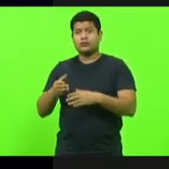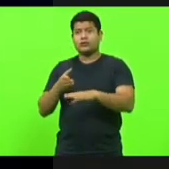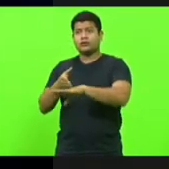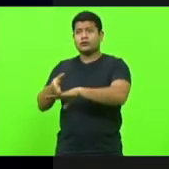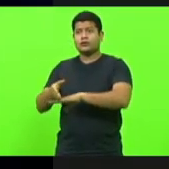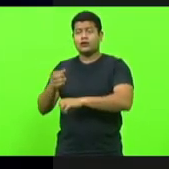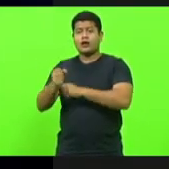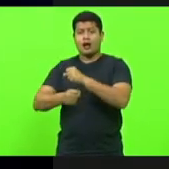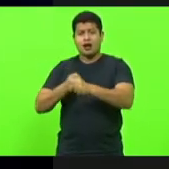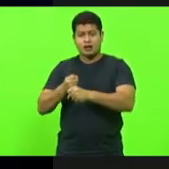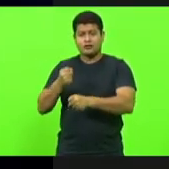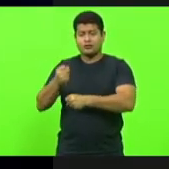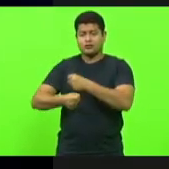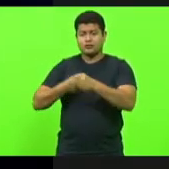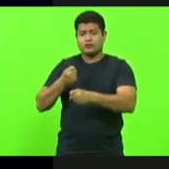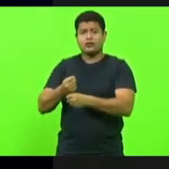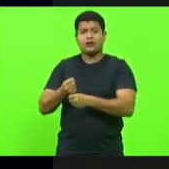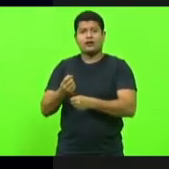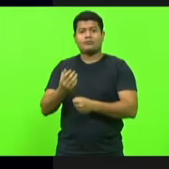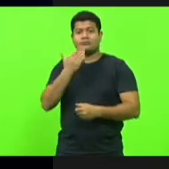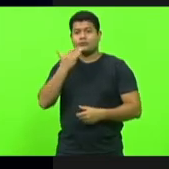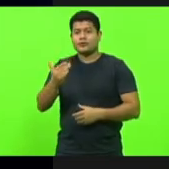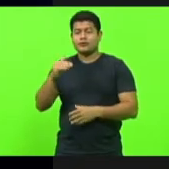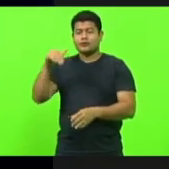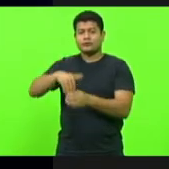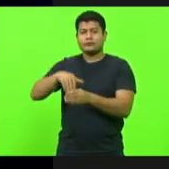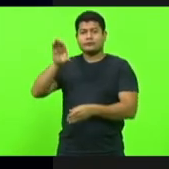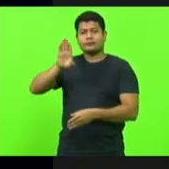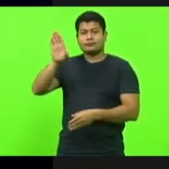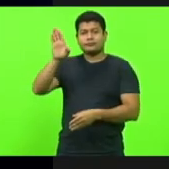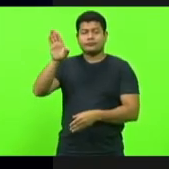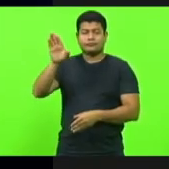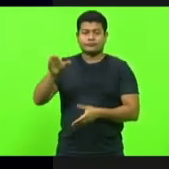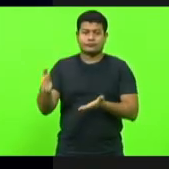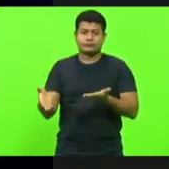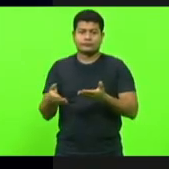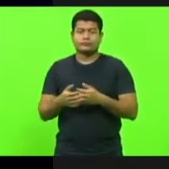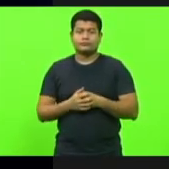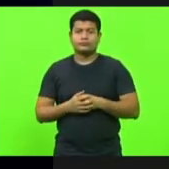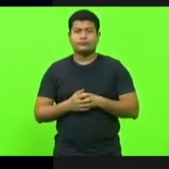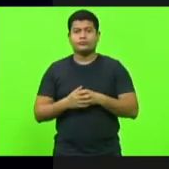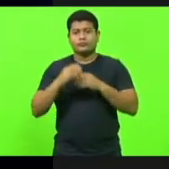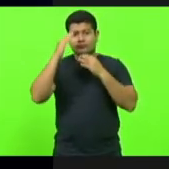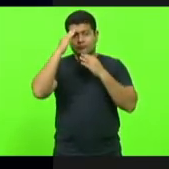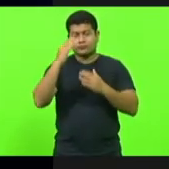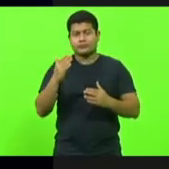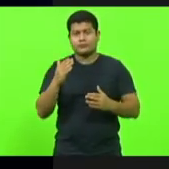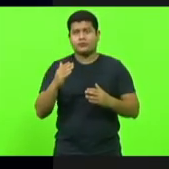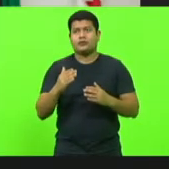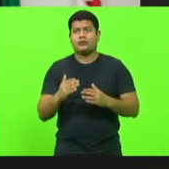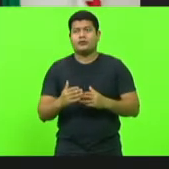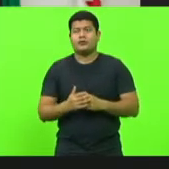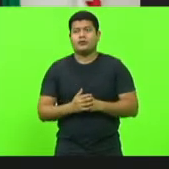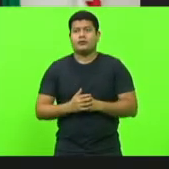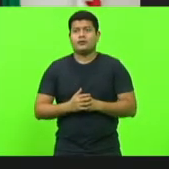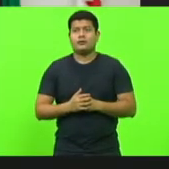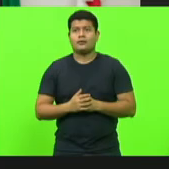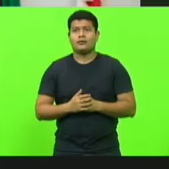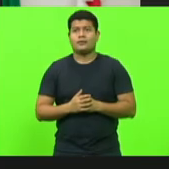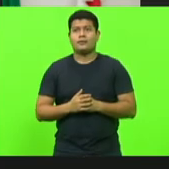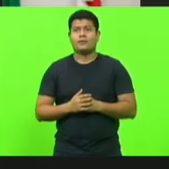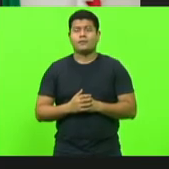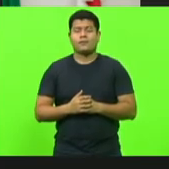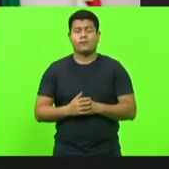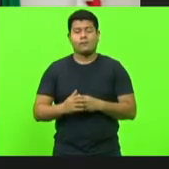anos para irmos buscar os nossos mandatos. Muito obrigado. Um forte abraço a todos aí. Grande abraço